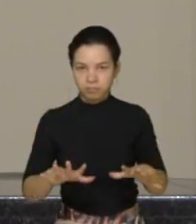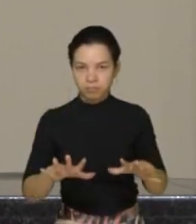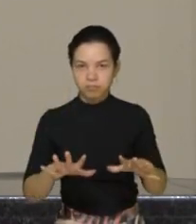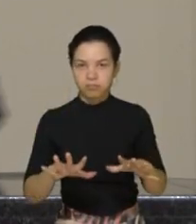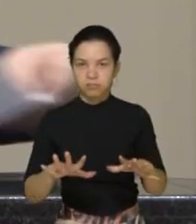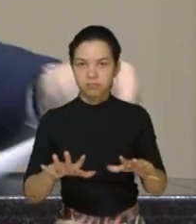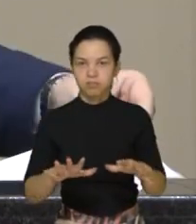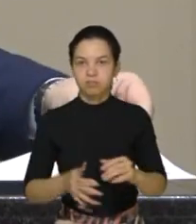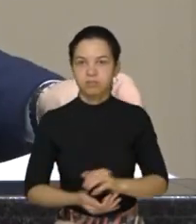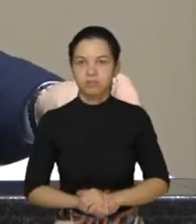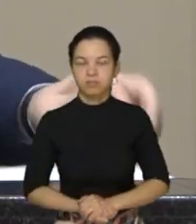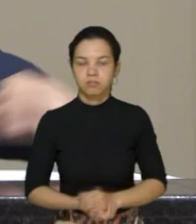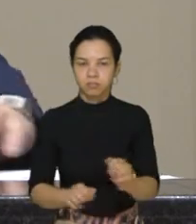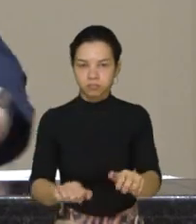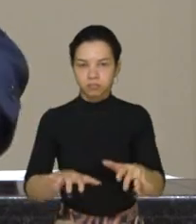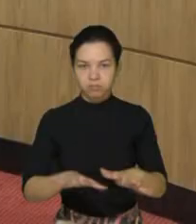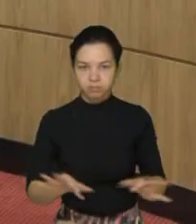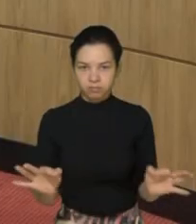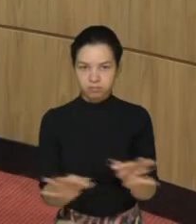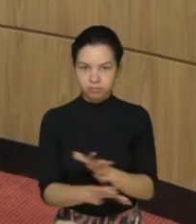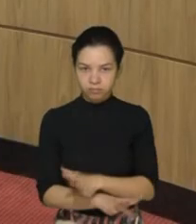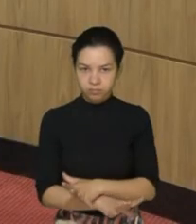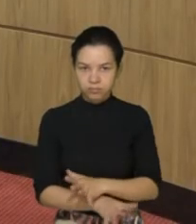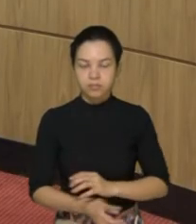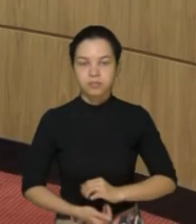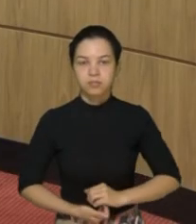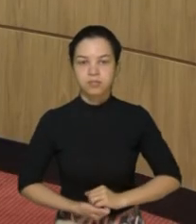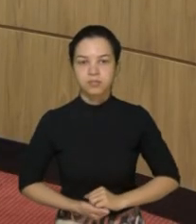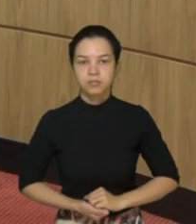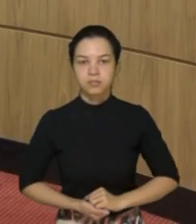Está encerrada a presente sessão. Obrigado. Obrigado. Obrigado. Obrigado. Obrigado. Obrigado.